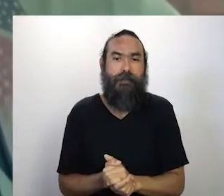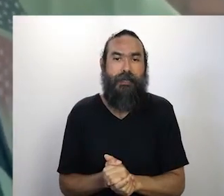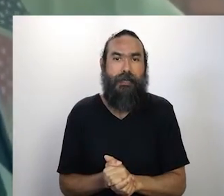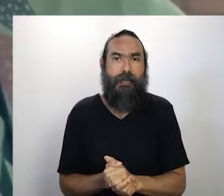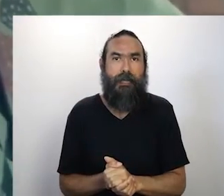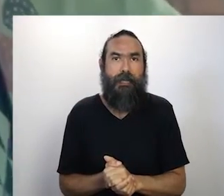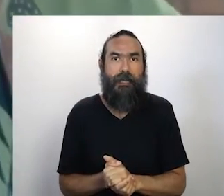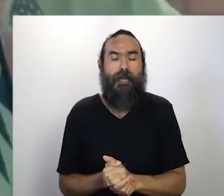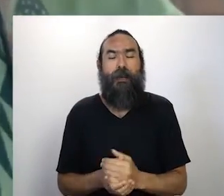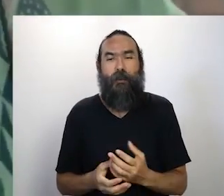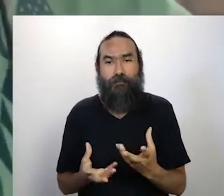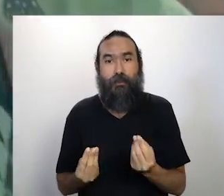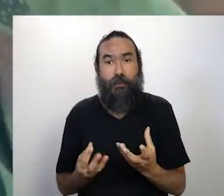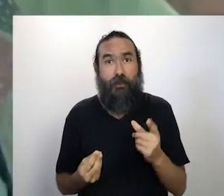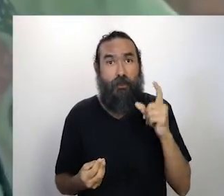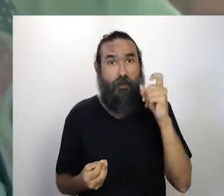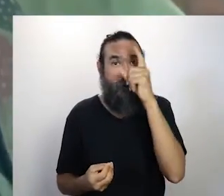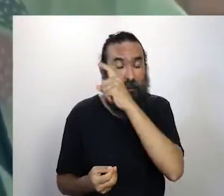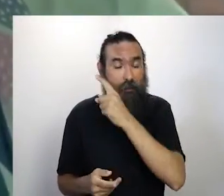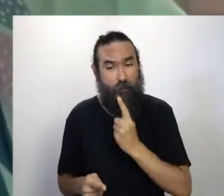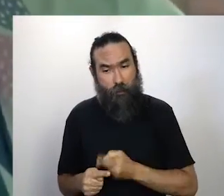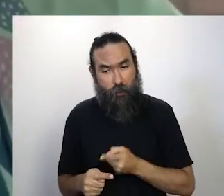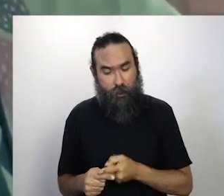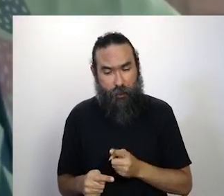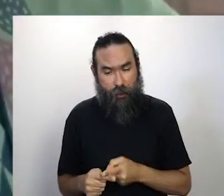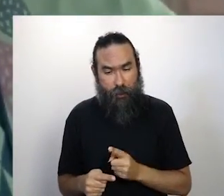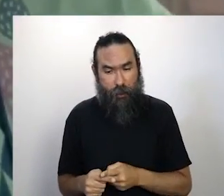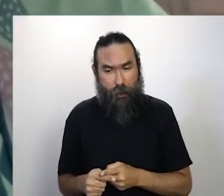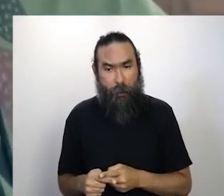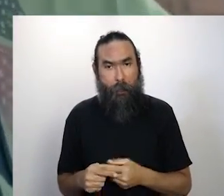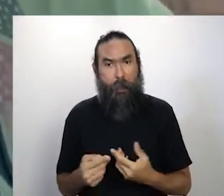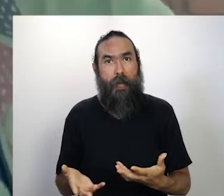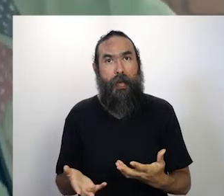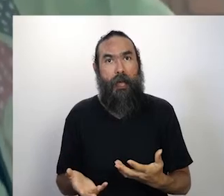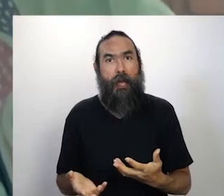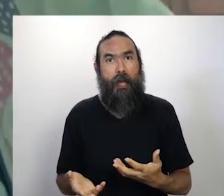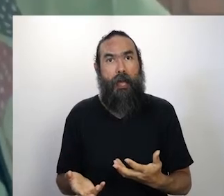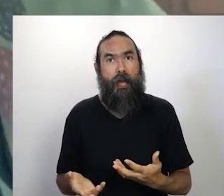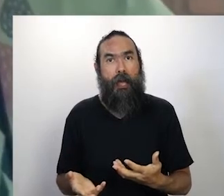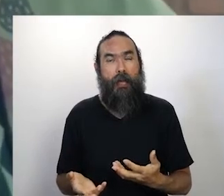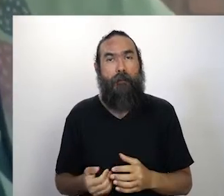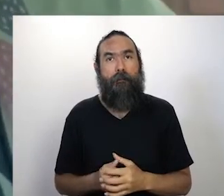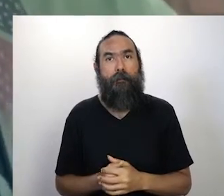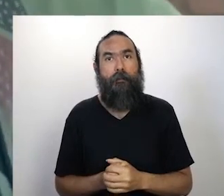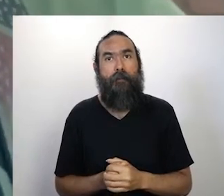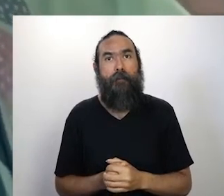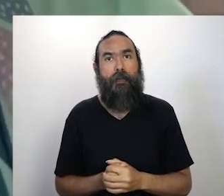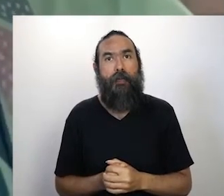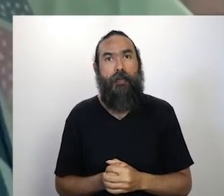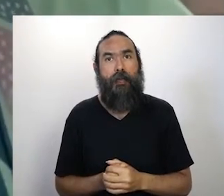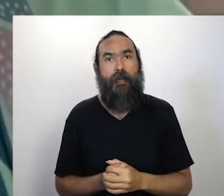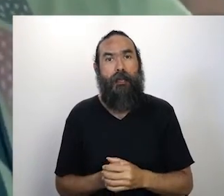Foi uma situação bem difícil, assim, porque praticamente, apesar dessa situação